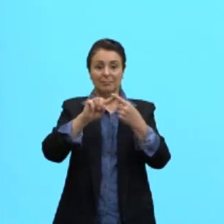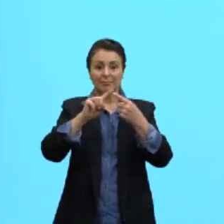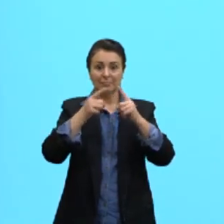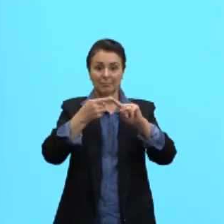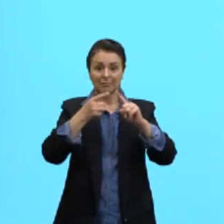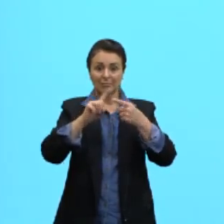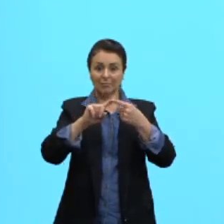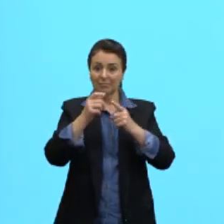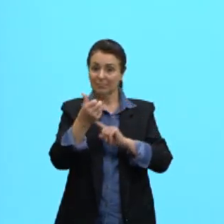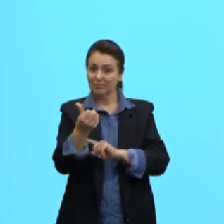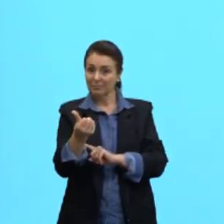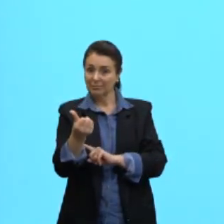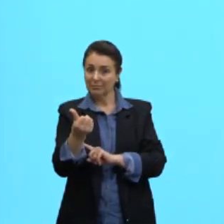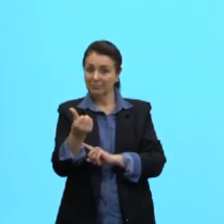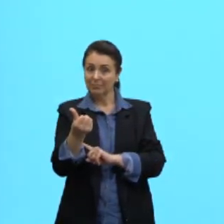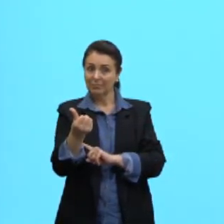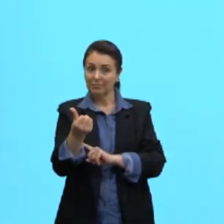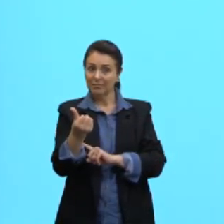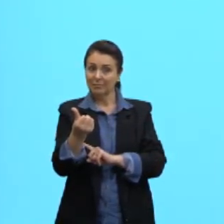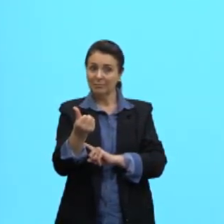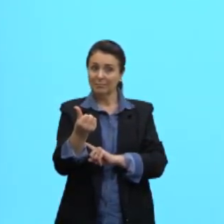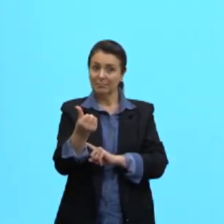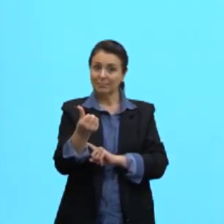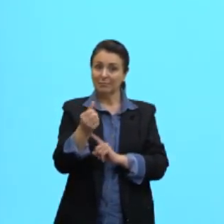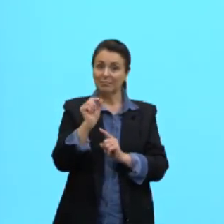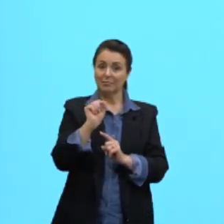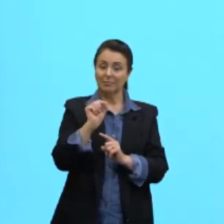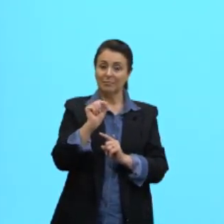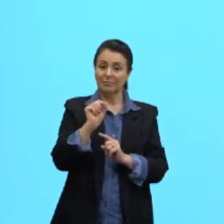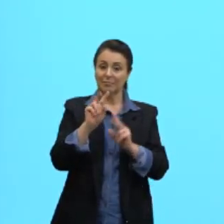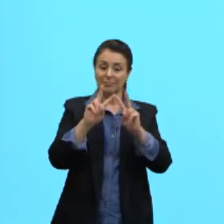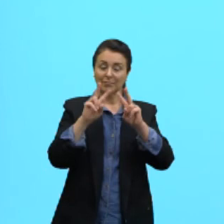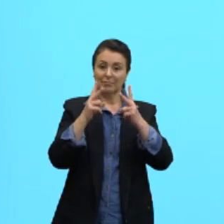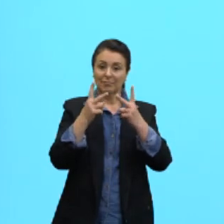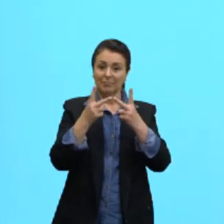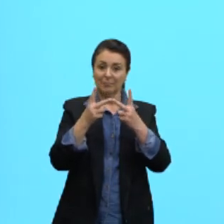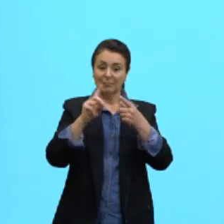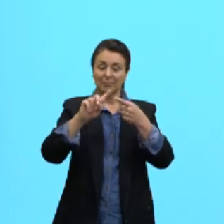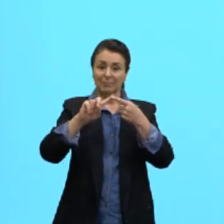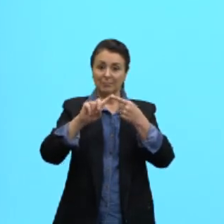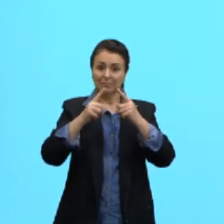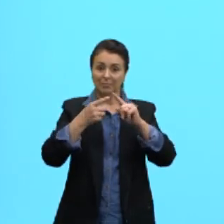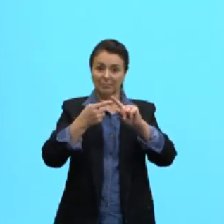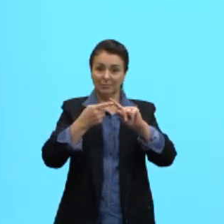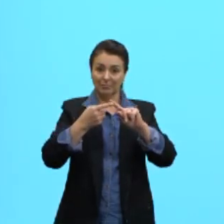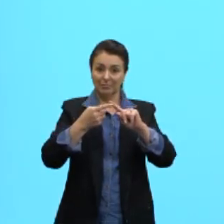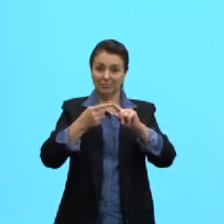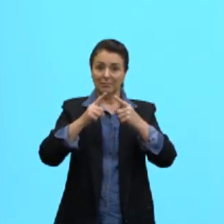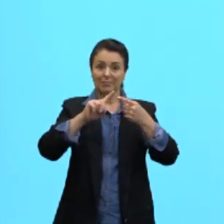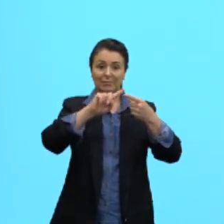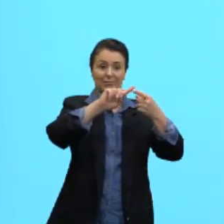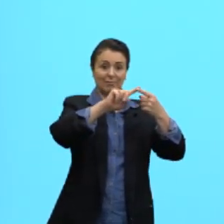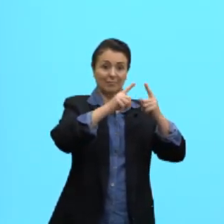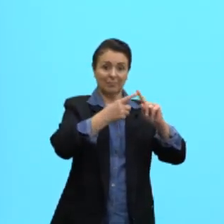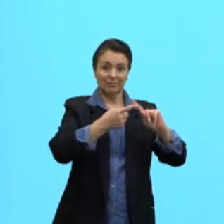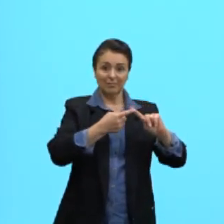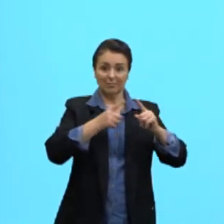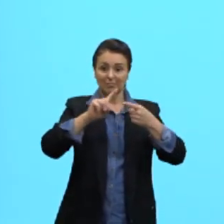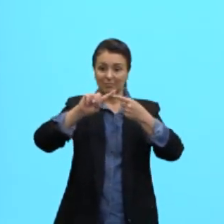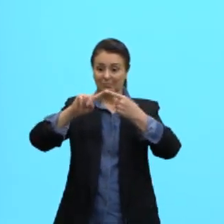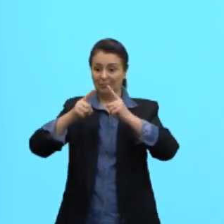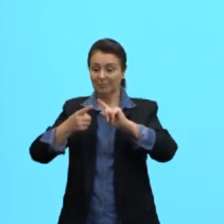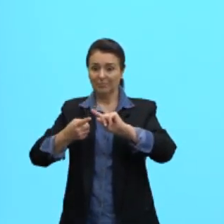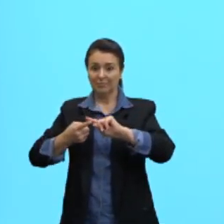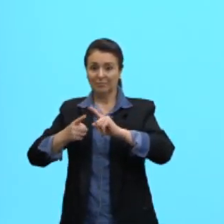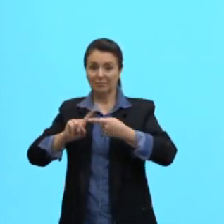é o volume dele? O volume de um cubo é aresta, aresta e aresta, ou seja, medida